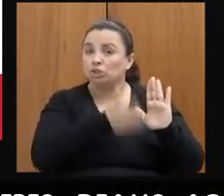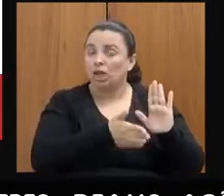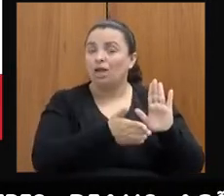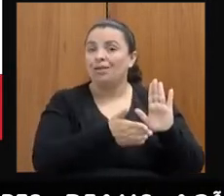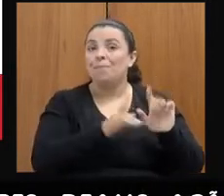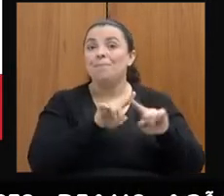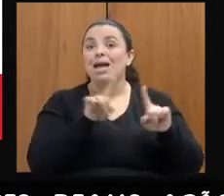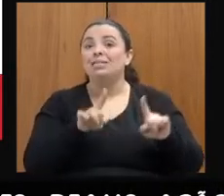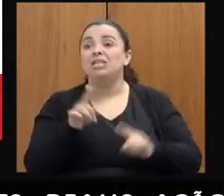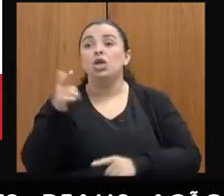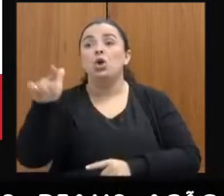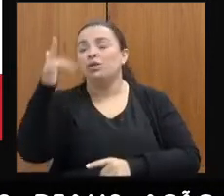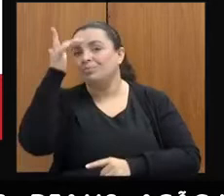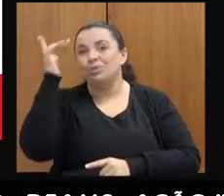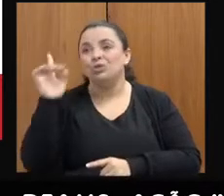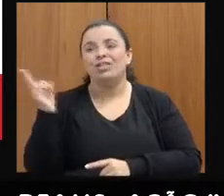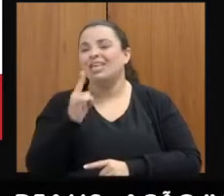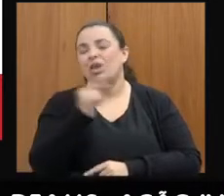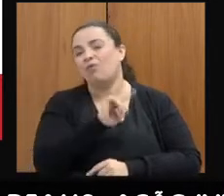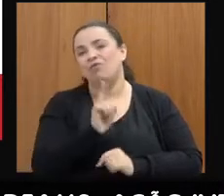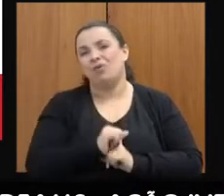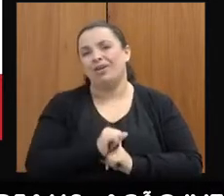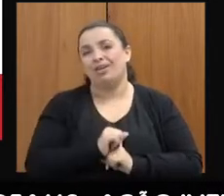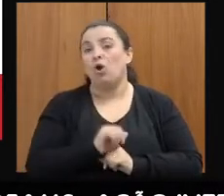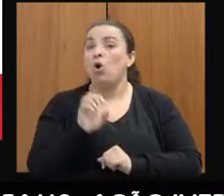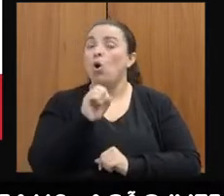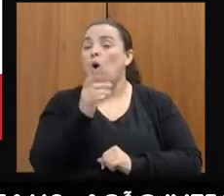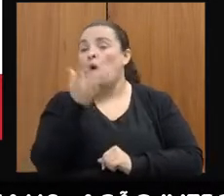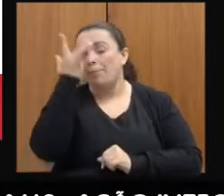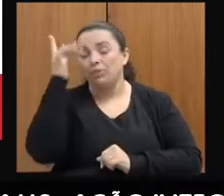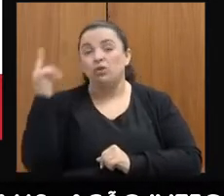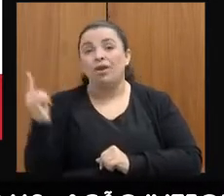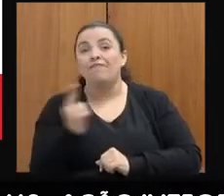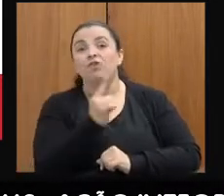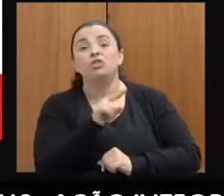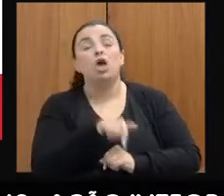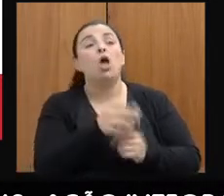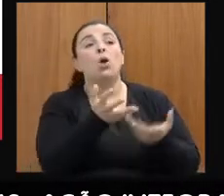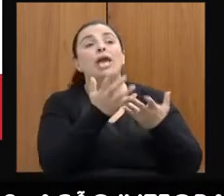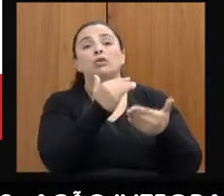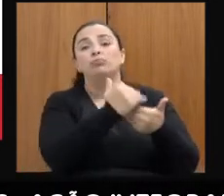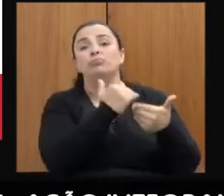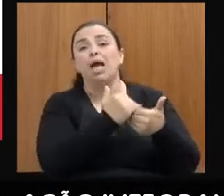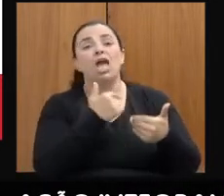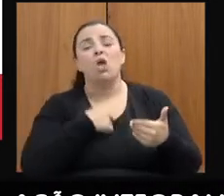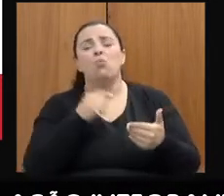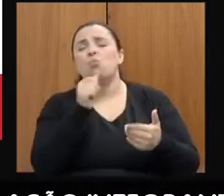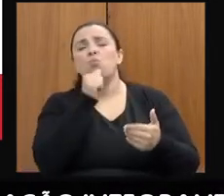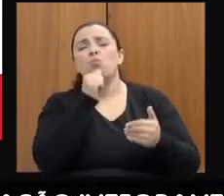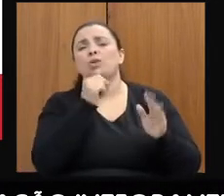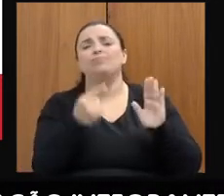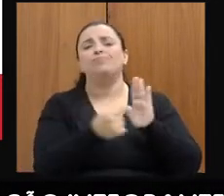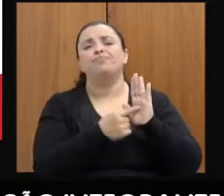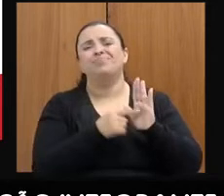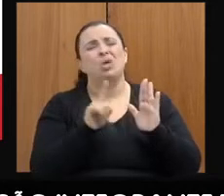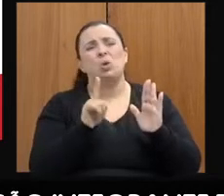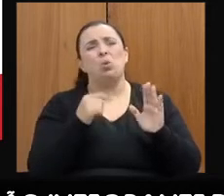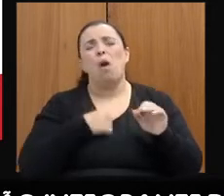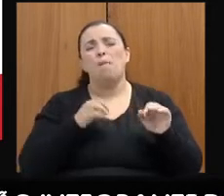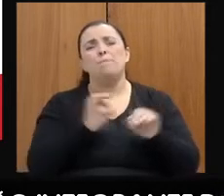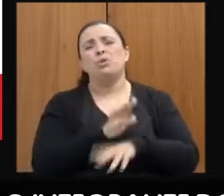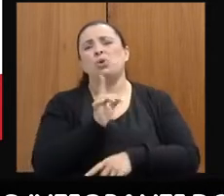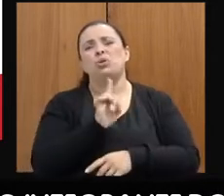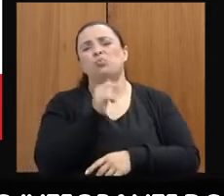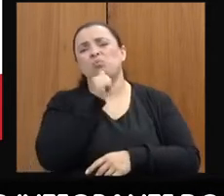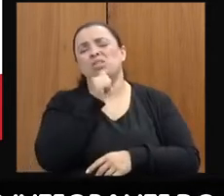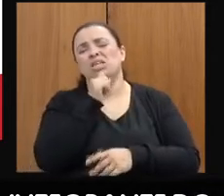que falaram assim, hoje eu só vim para me orientar. Eu não quero fazer, eu não estou pronta por N motivos que a gente vai saber do ciclo da violência